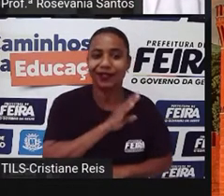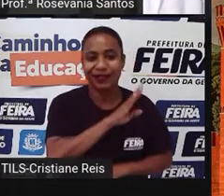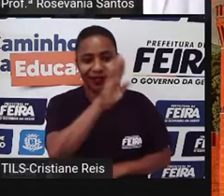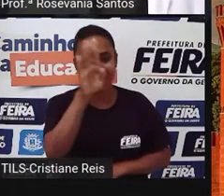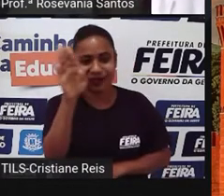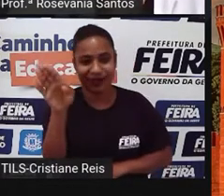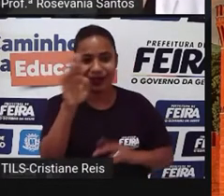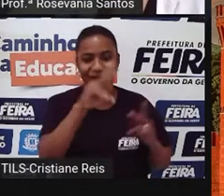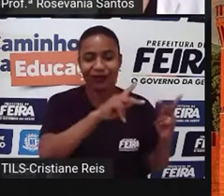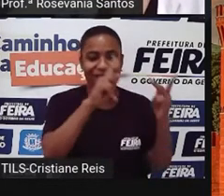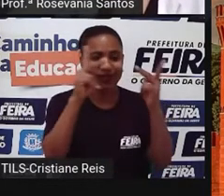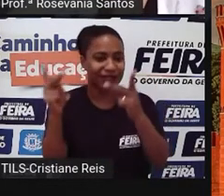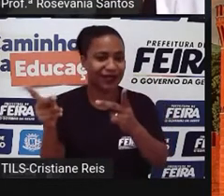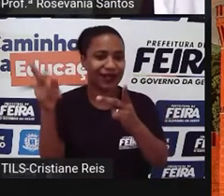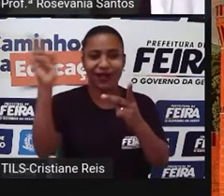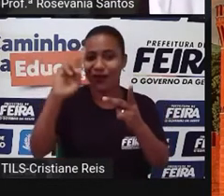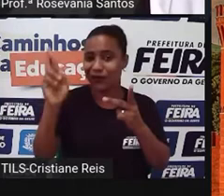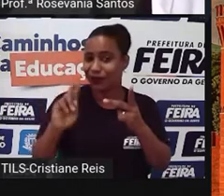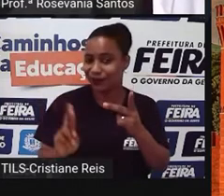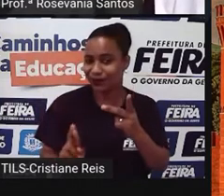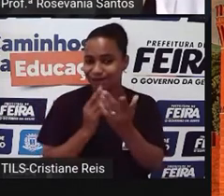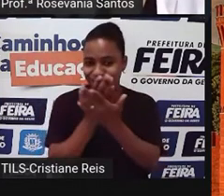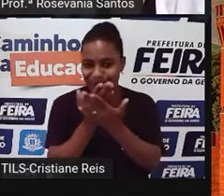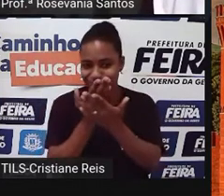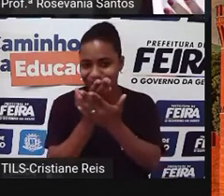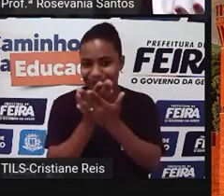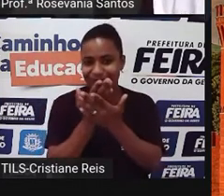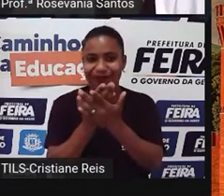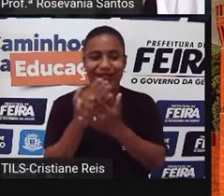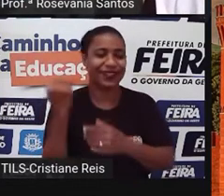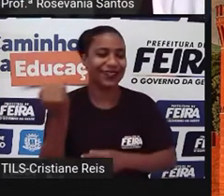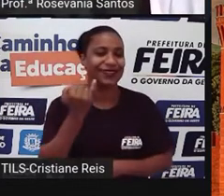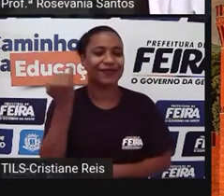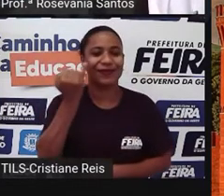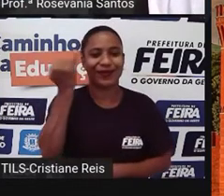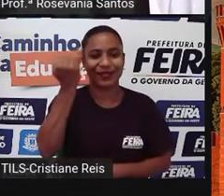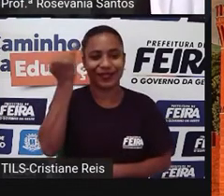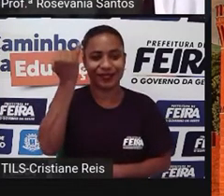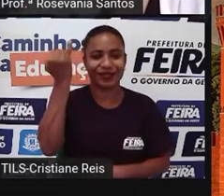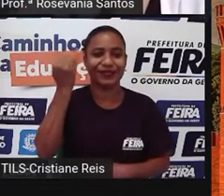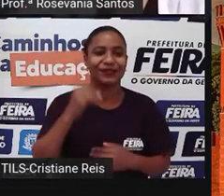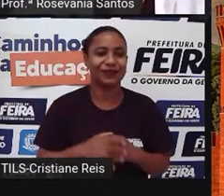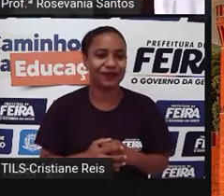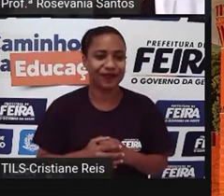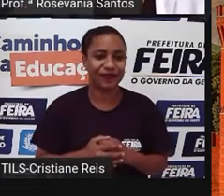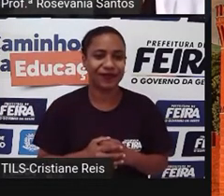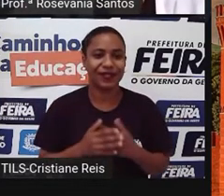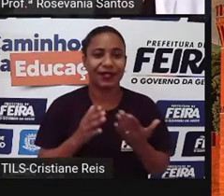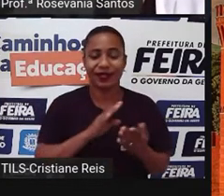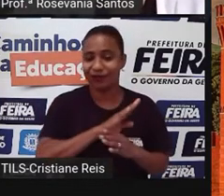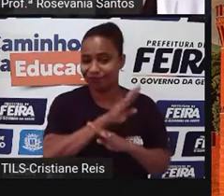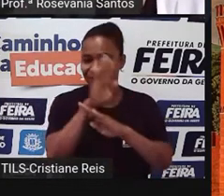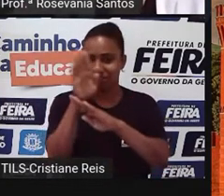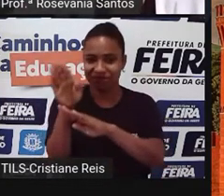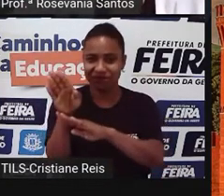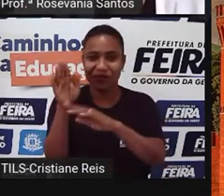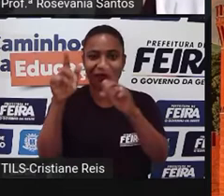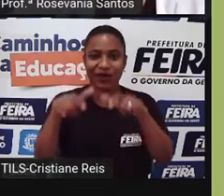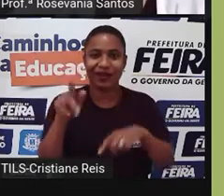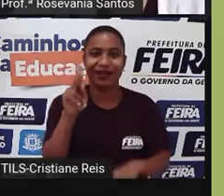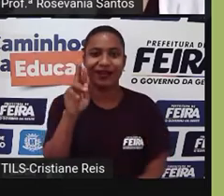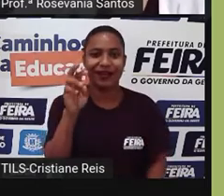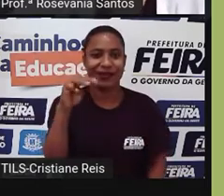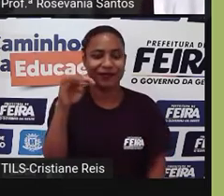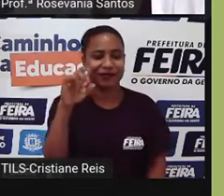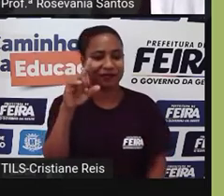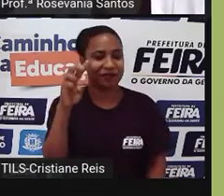mesmo de visitar a Rússia, não deixe, né, de fazer ou algumas leituras ou de ir ao Kremlin, né, fica em Moscou.